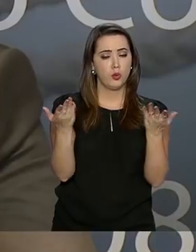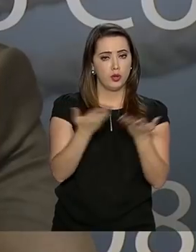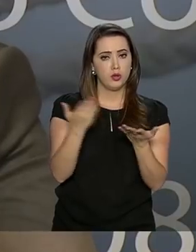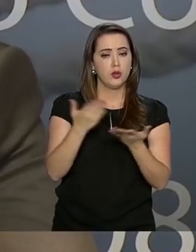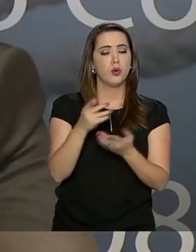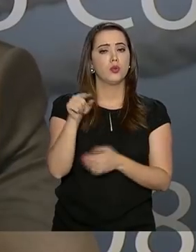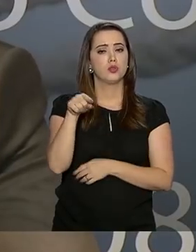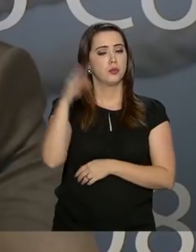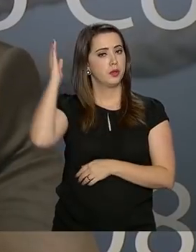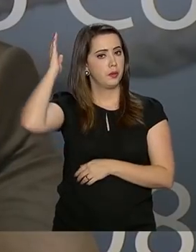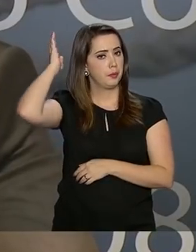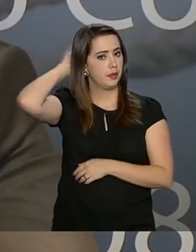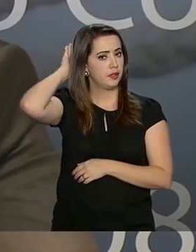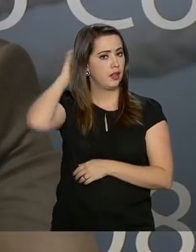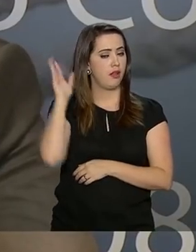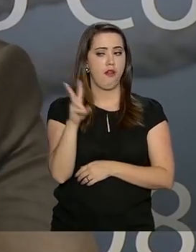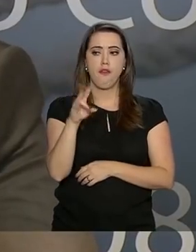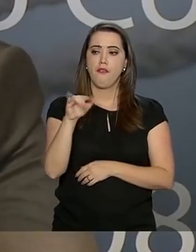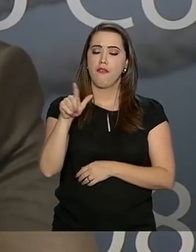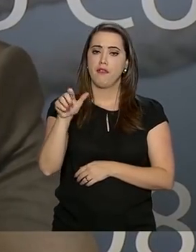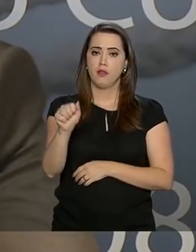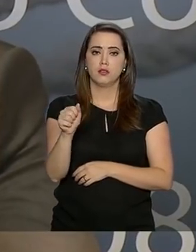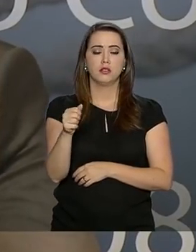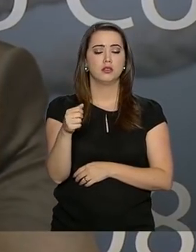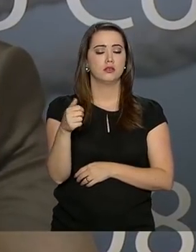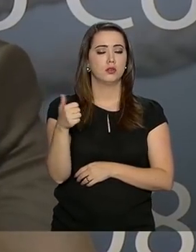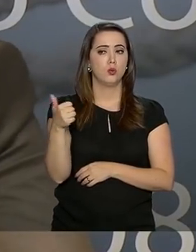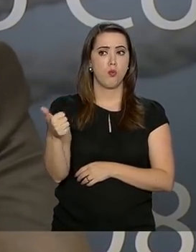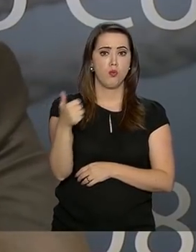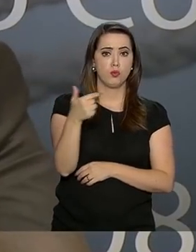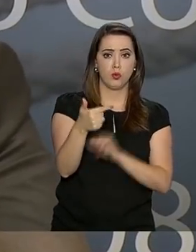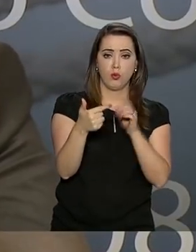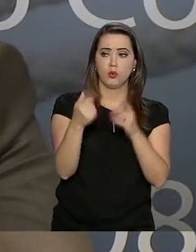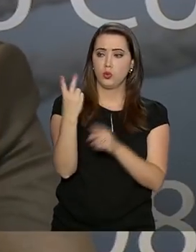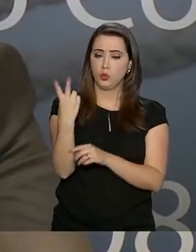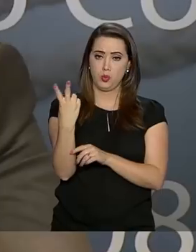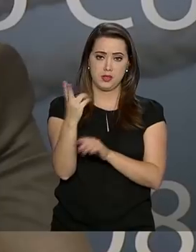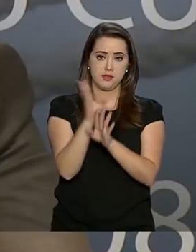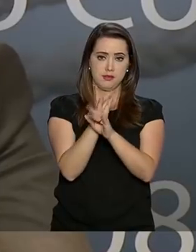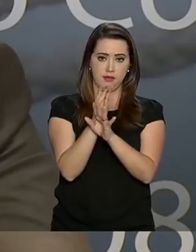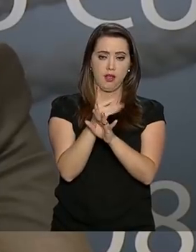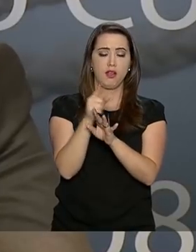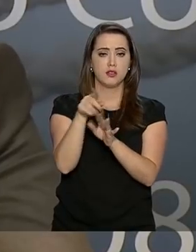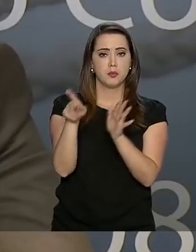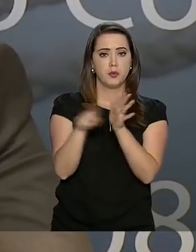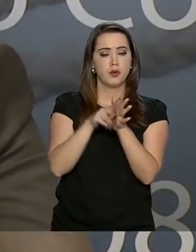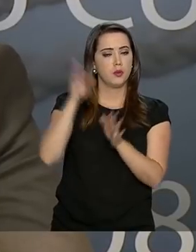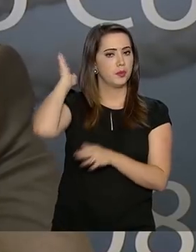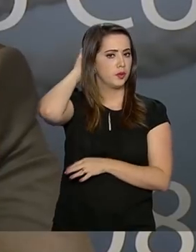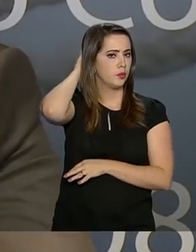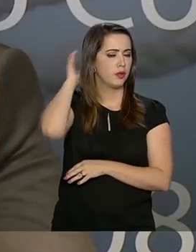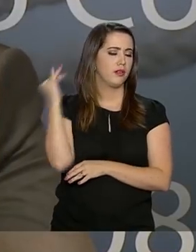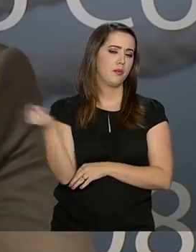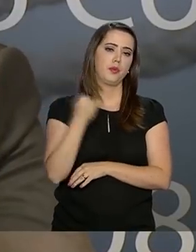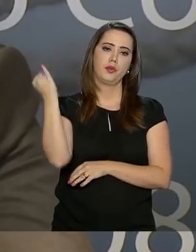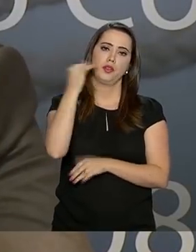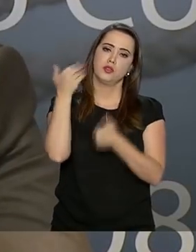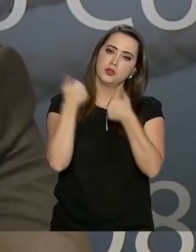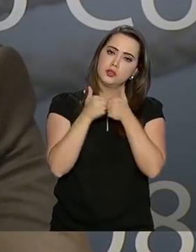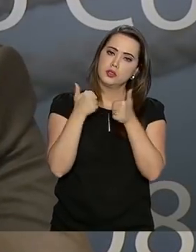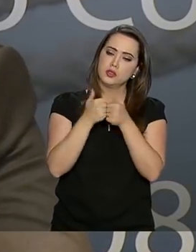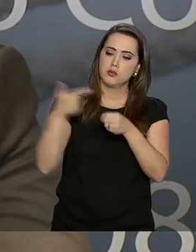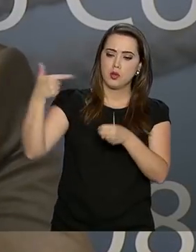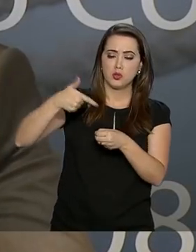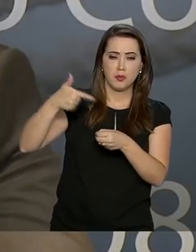Miramar e Vila do Conde, tem um aspecto fundamental na logística de líquidos, na logística dos